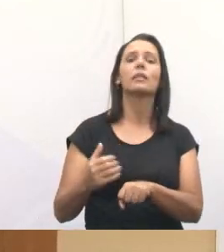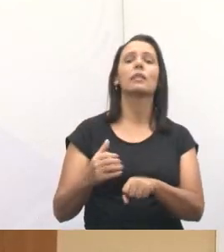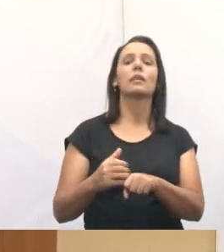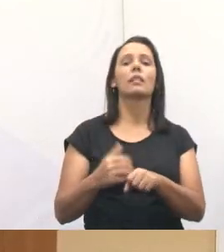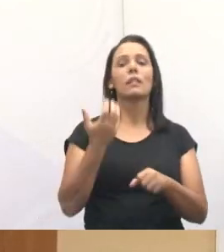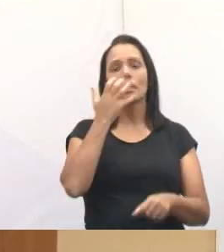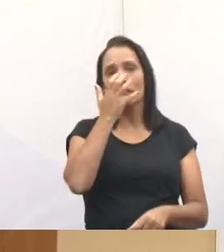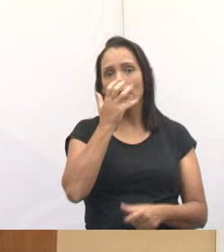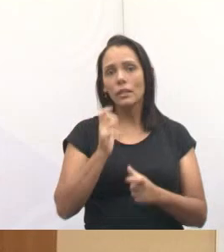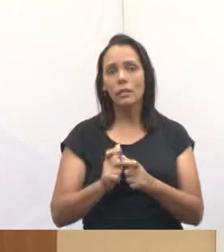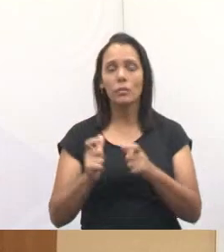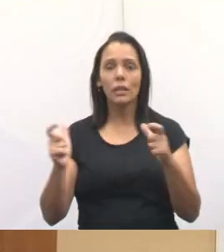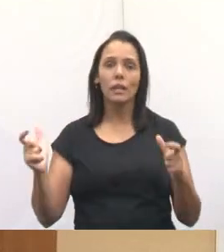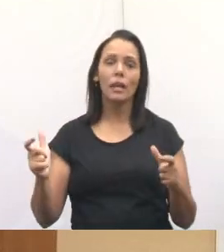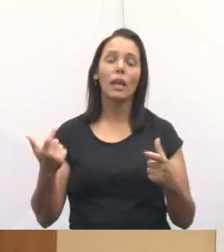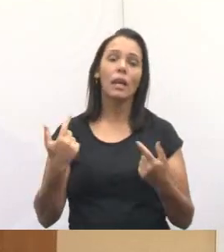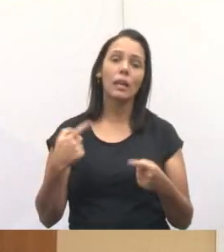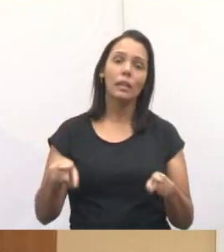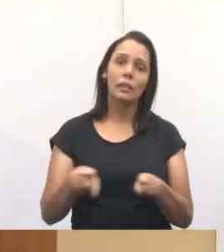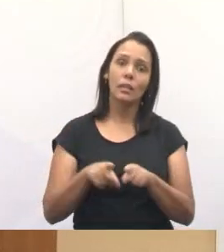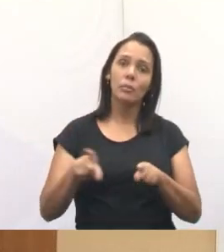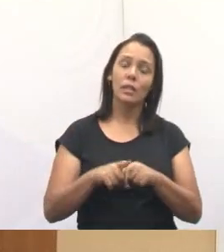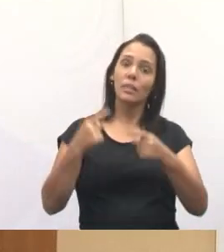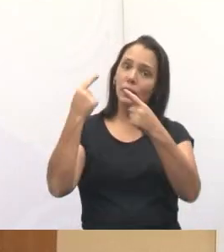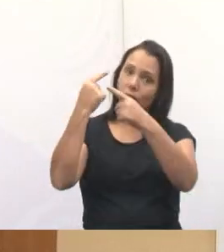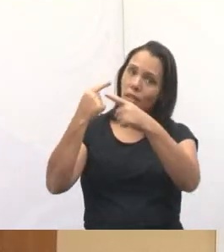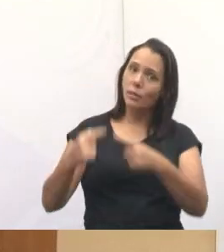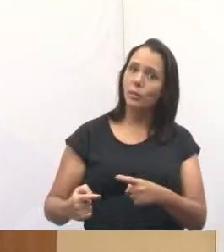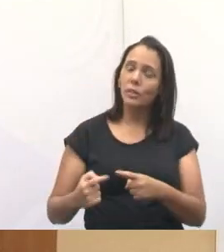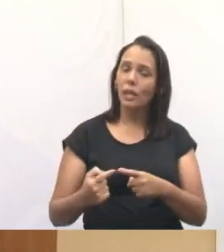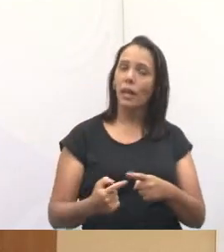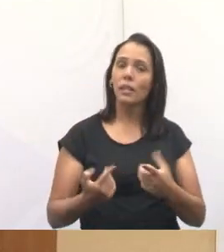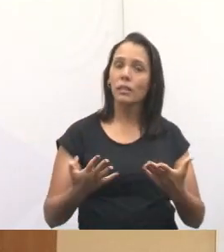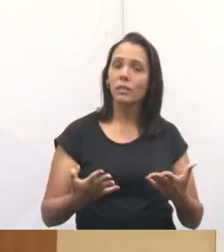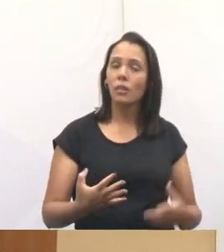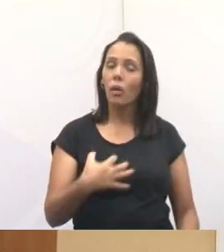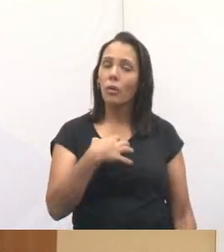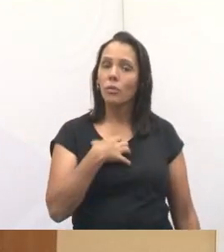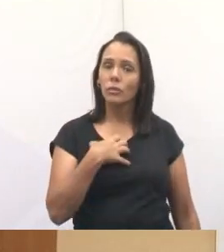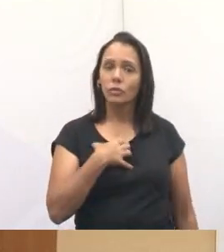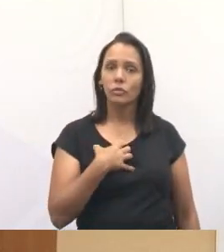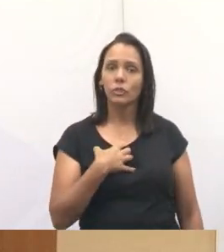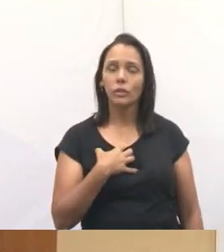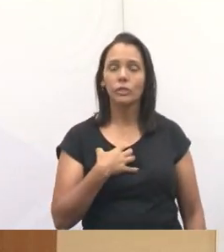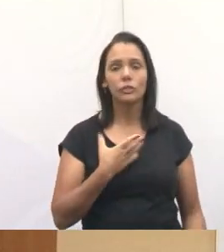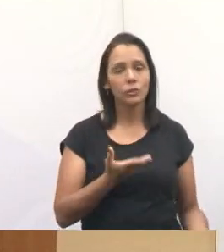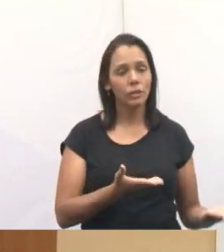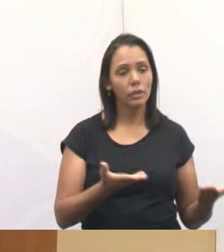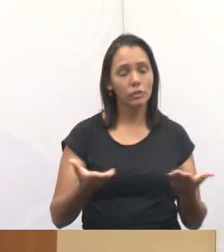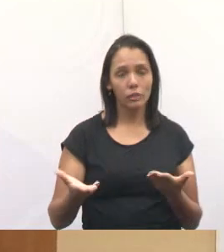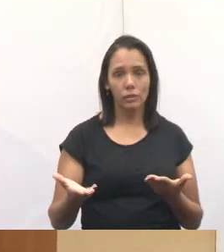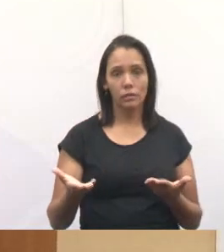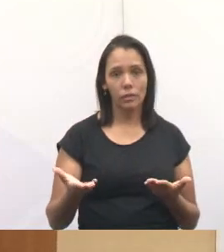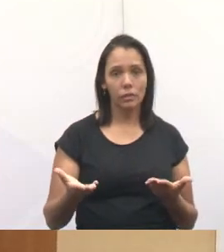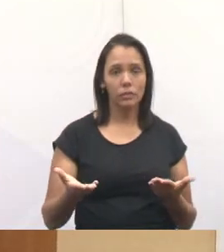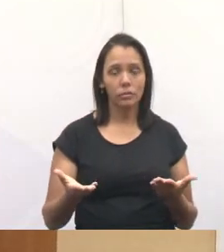maiores. Inclusive pra fazer campeonato de agility. Então, é uma forma aí de estar levando, né?